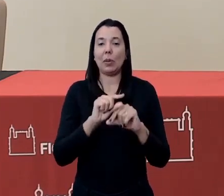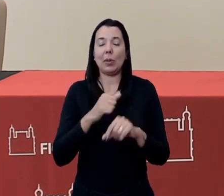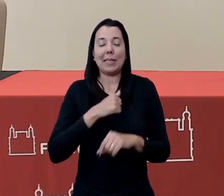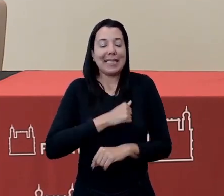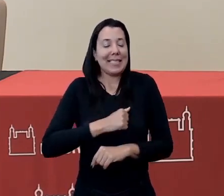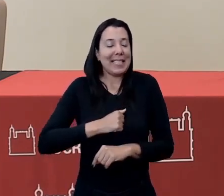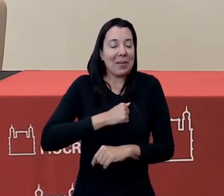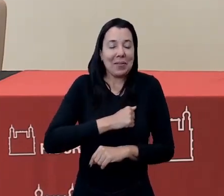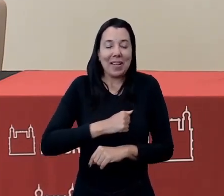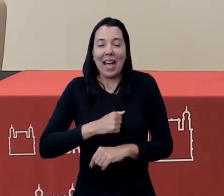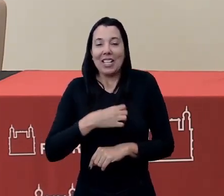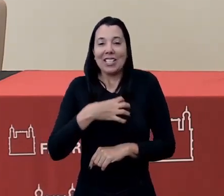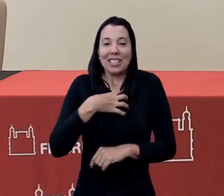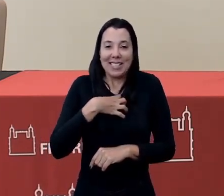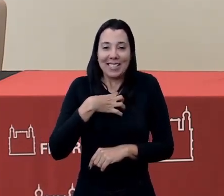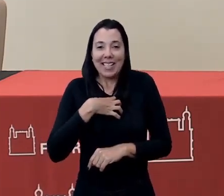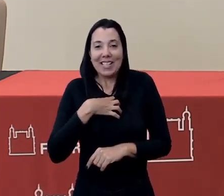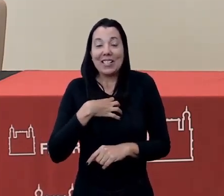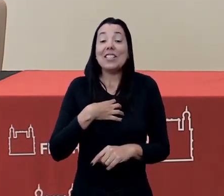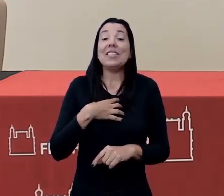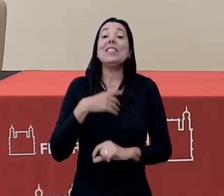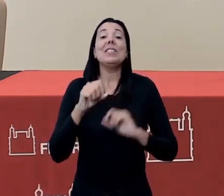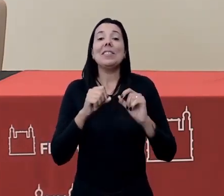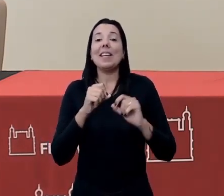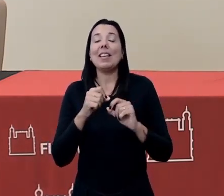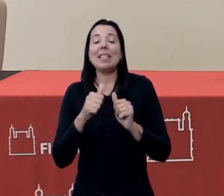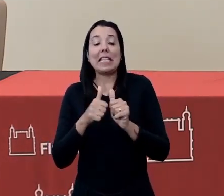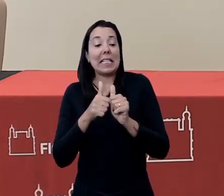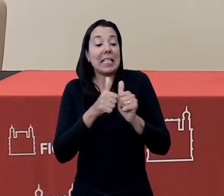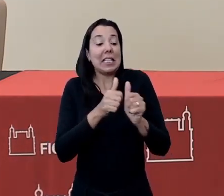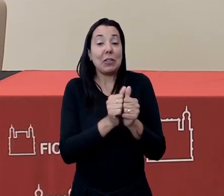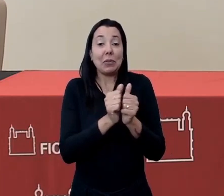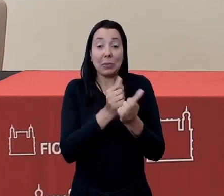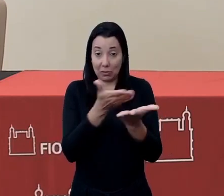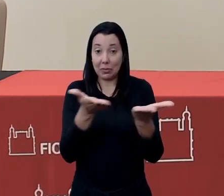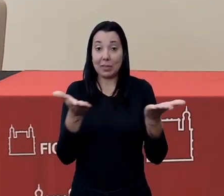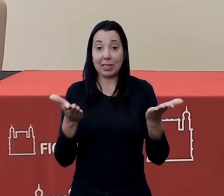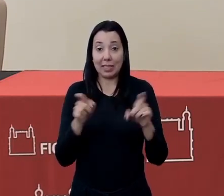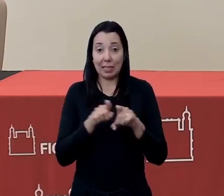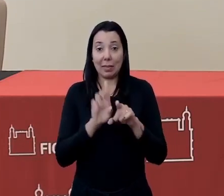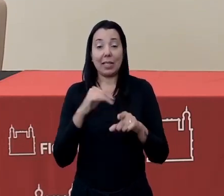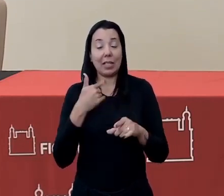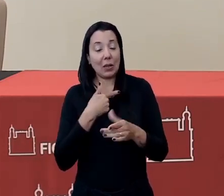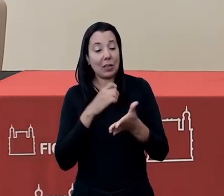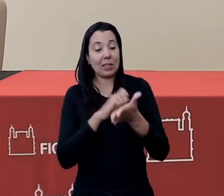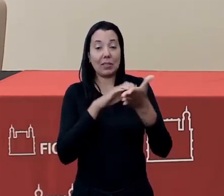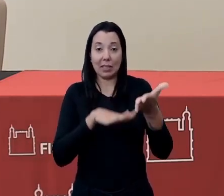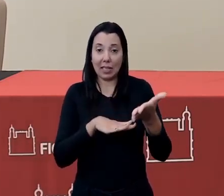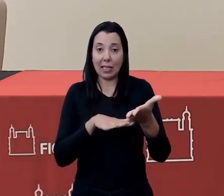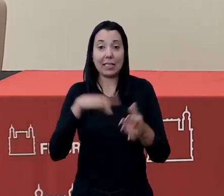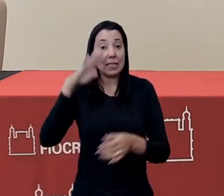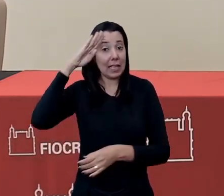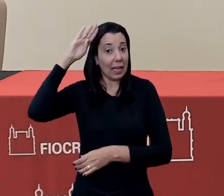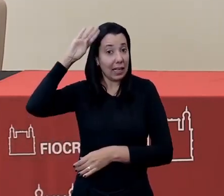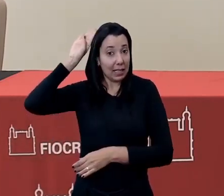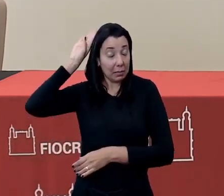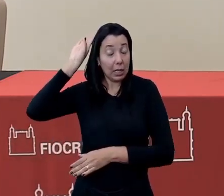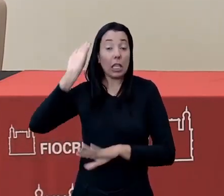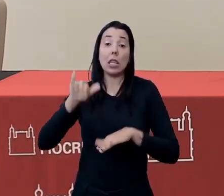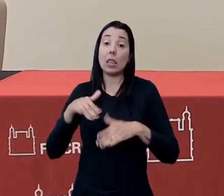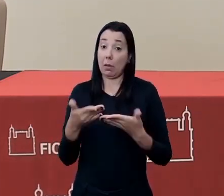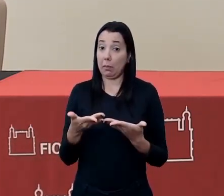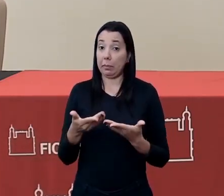essa saudade que a gente está de poder seguir junto com vocês nas nossas atividades acadêmicas. Então, assim,